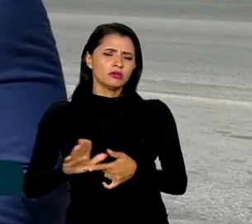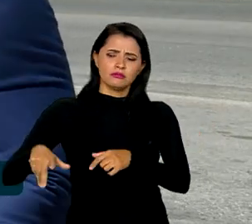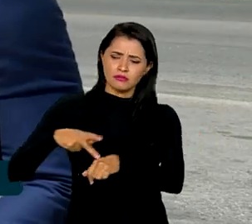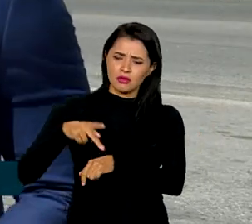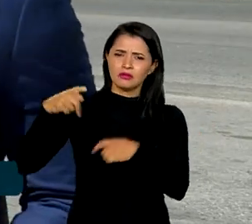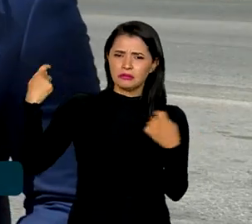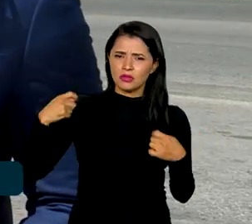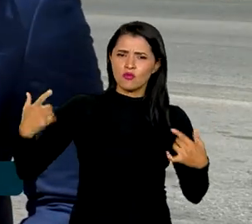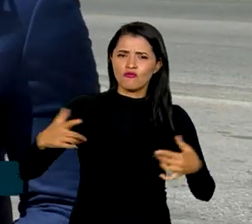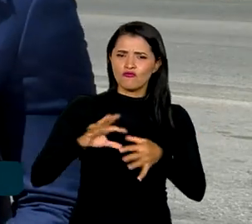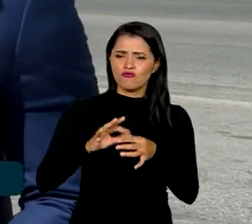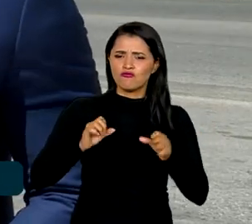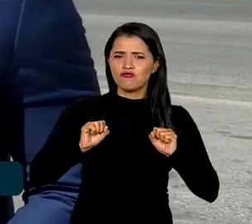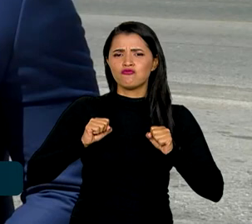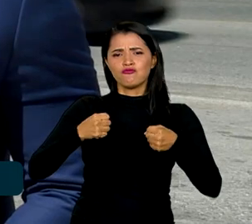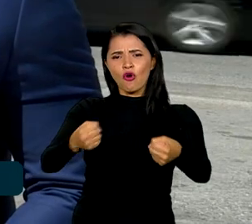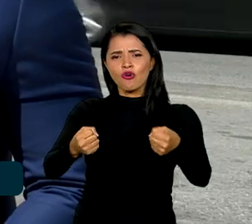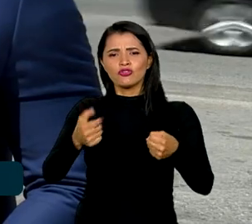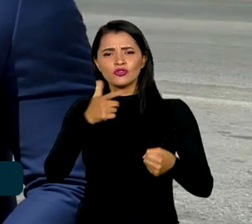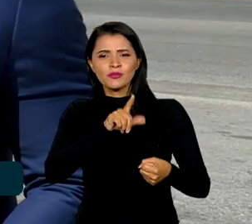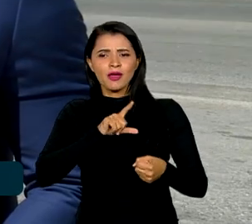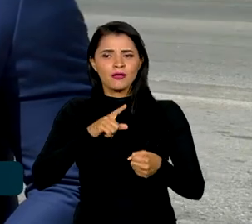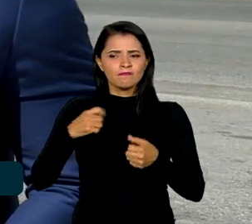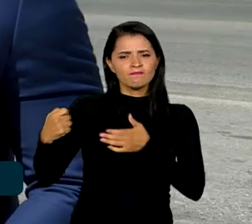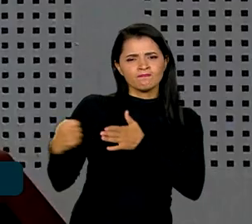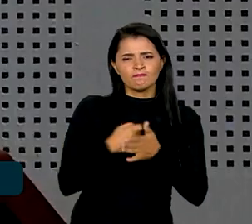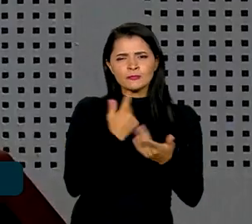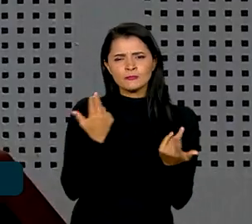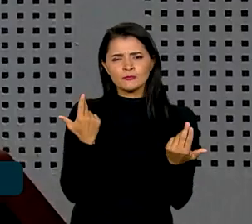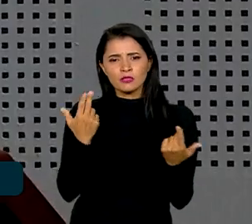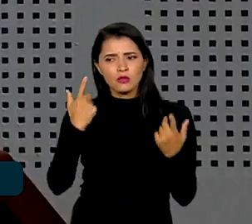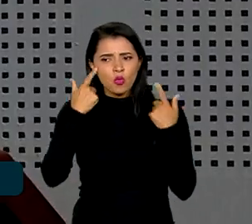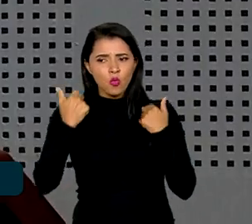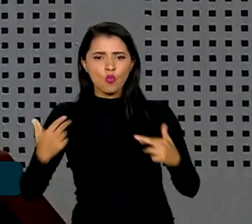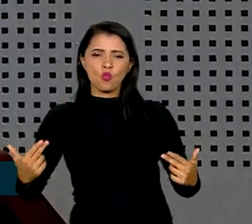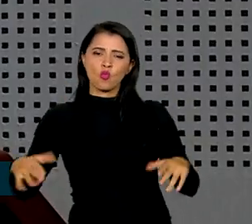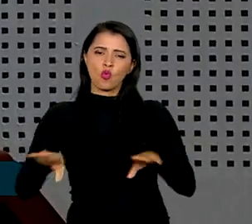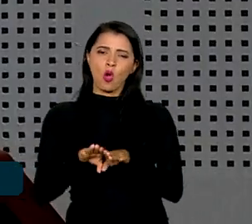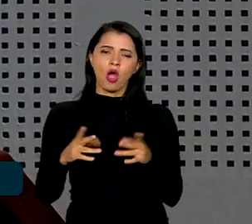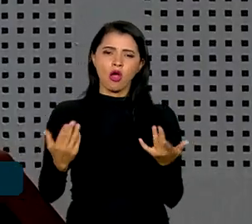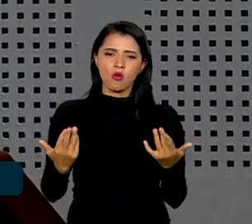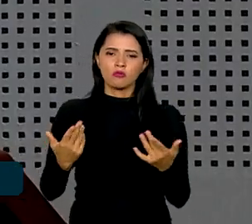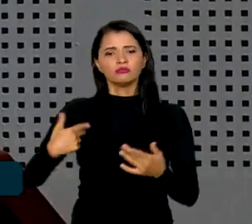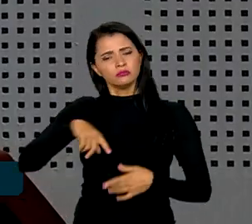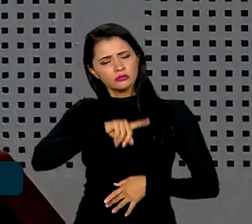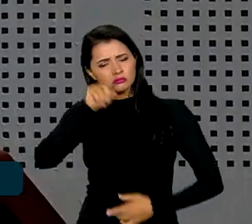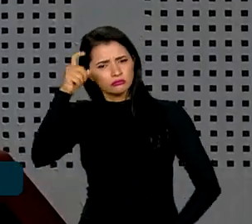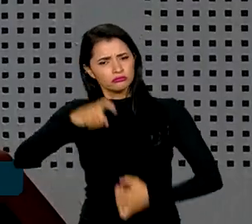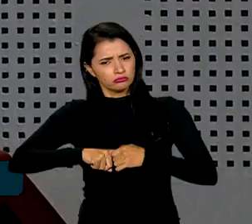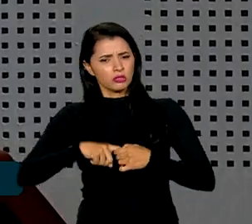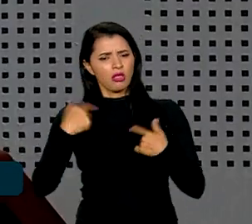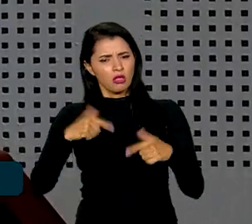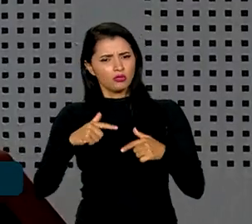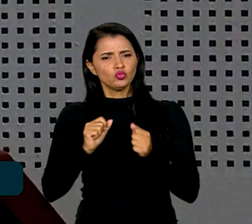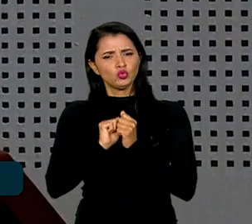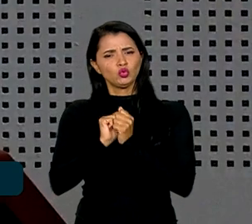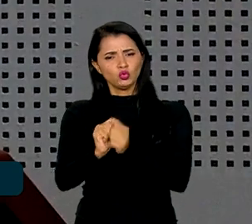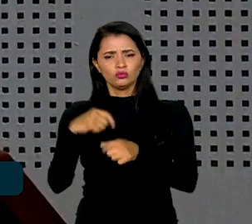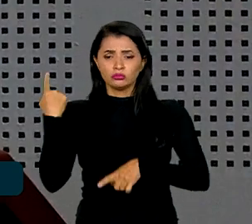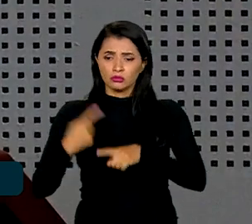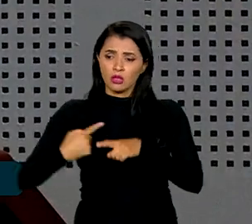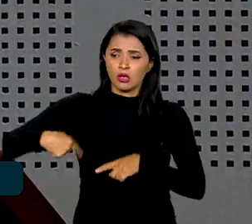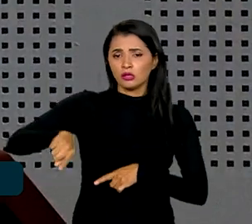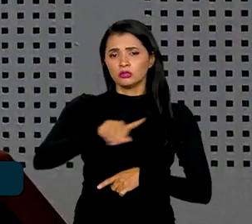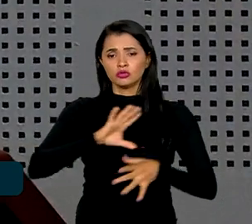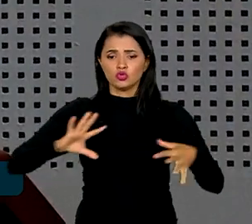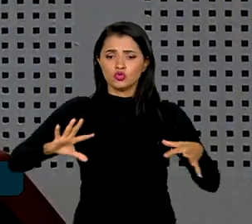pretendem unir esforços para brigar por interesses comuns. Precisamos voltar a agir juntos, porque juntos